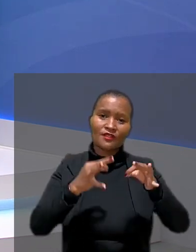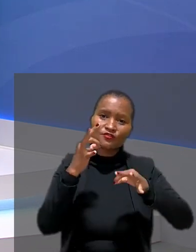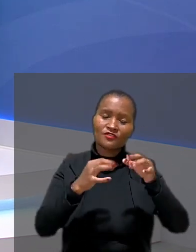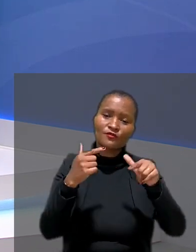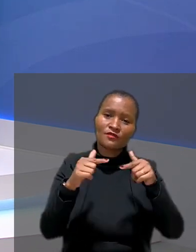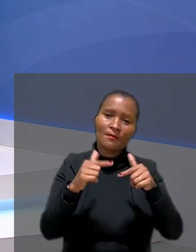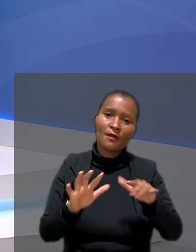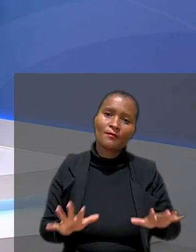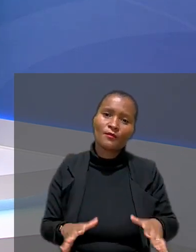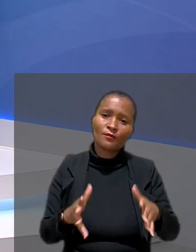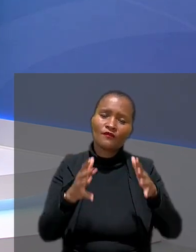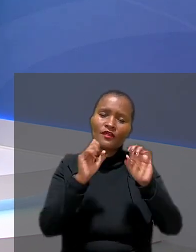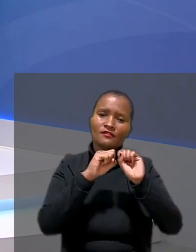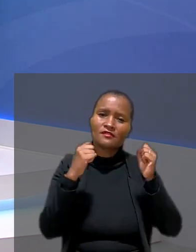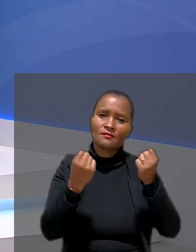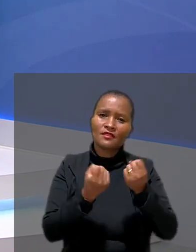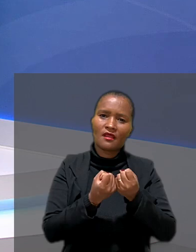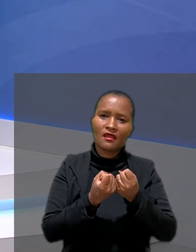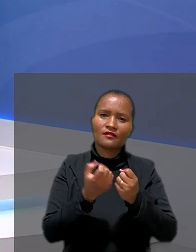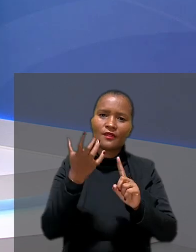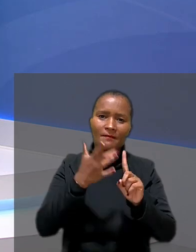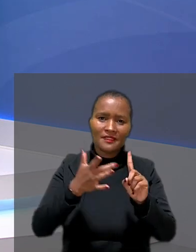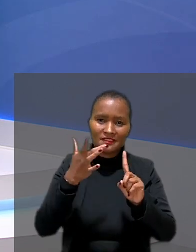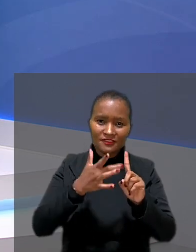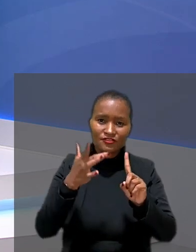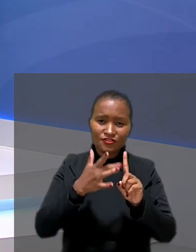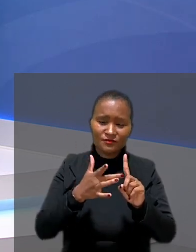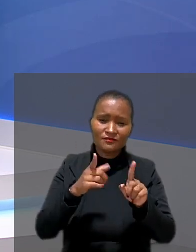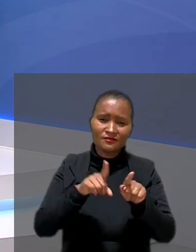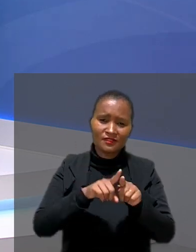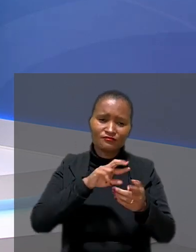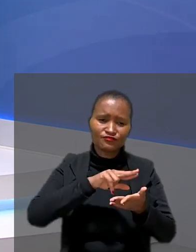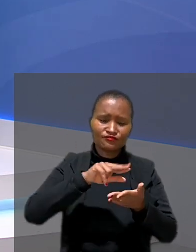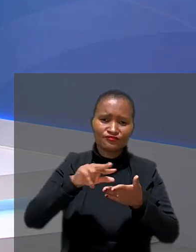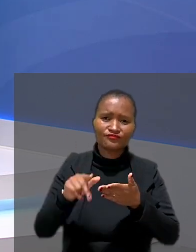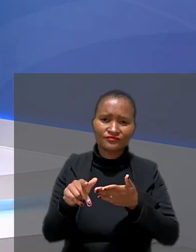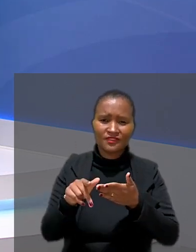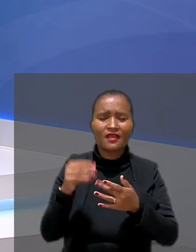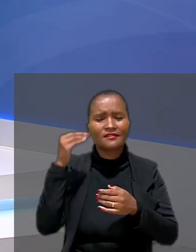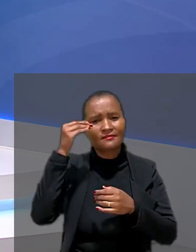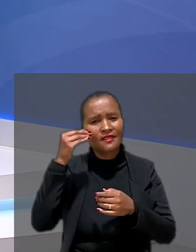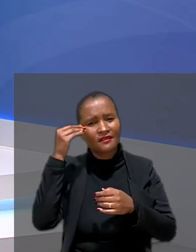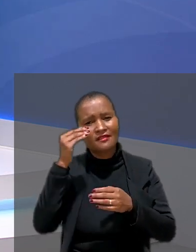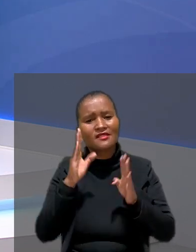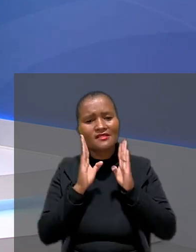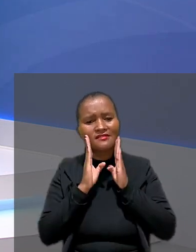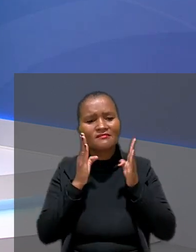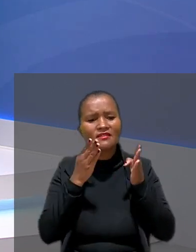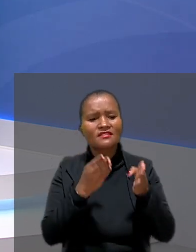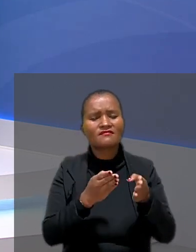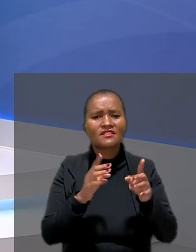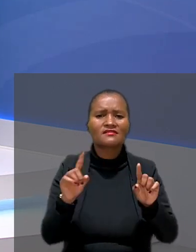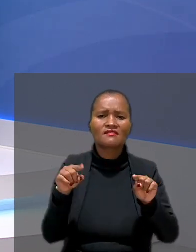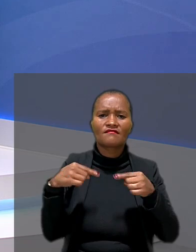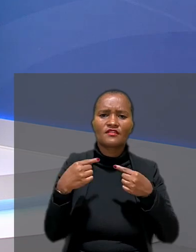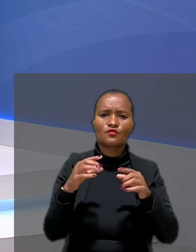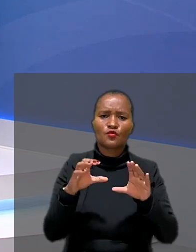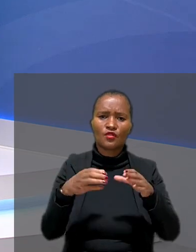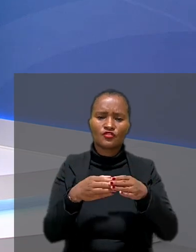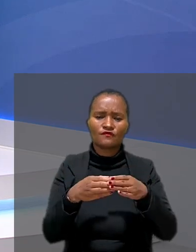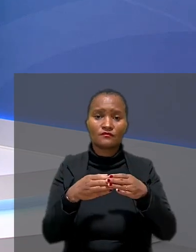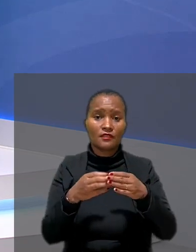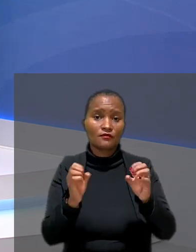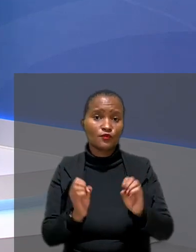do Trabalho promoveram o Seminário Capacitismo e Interseccionalidade, experiências específicas, desafios